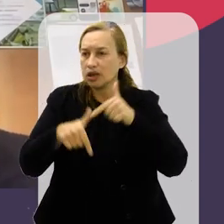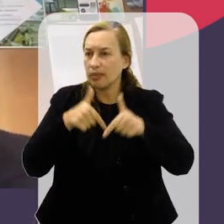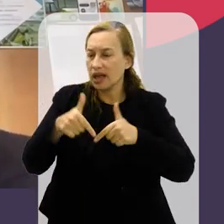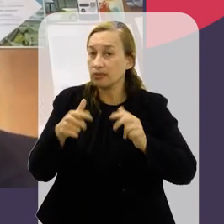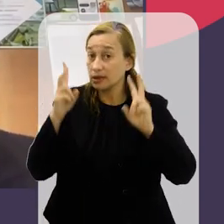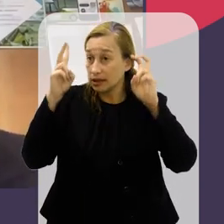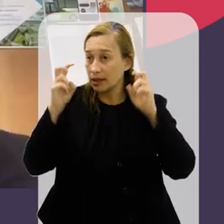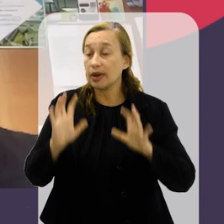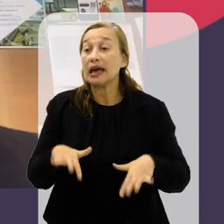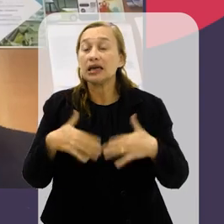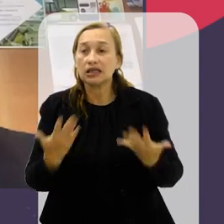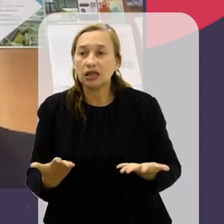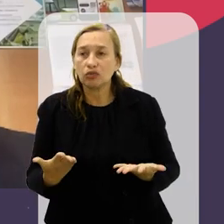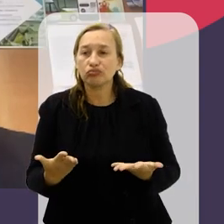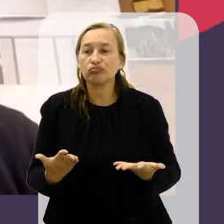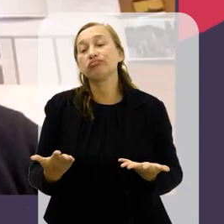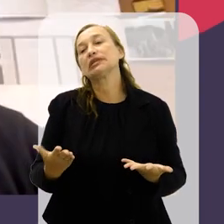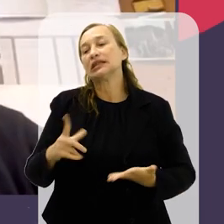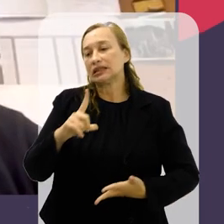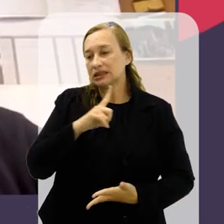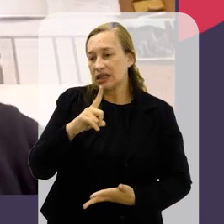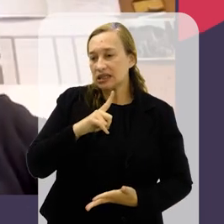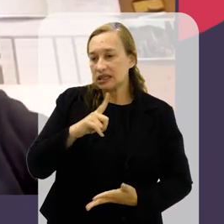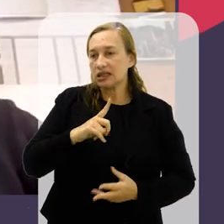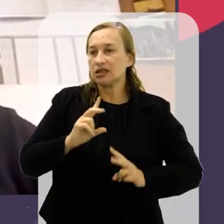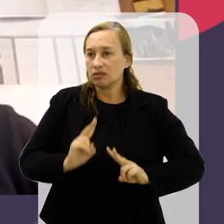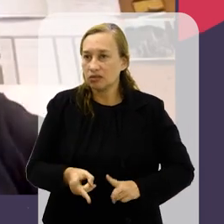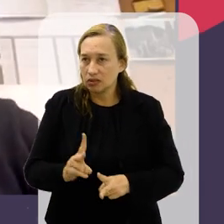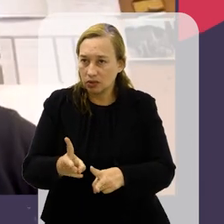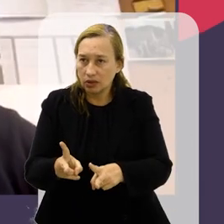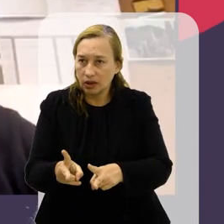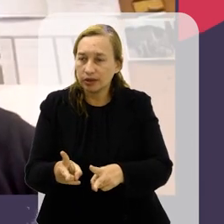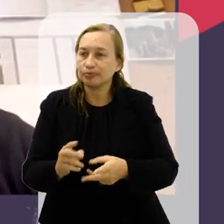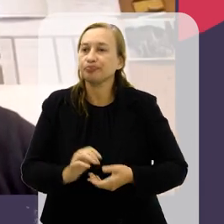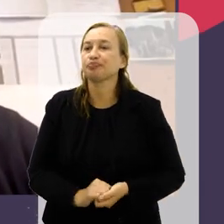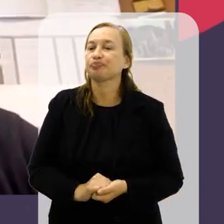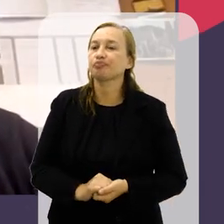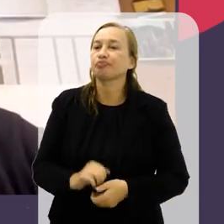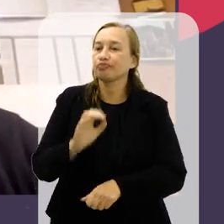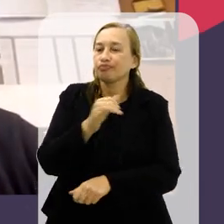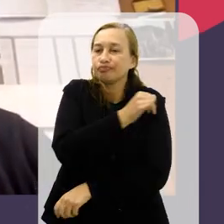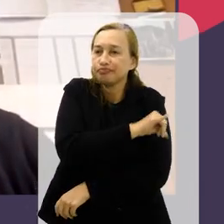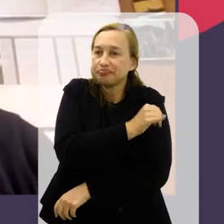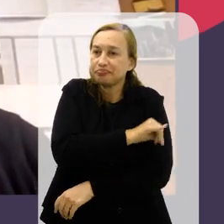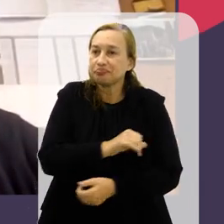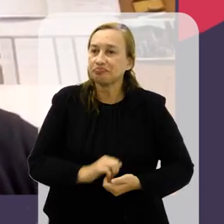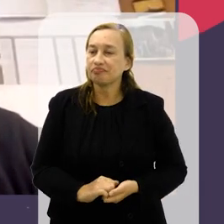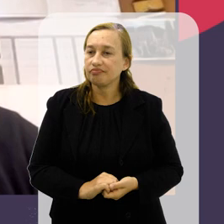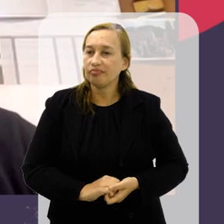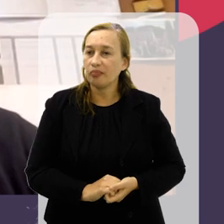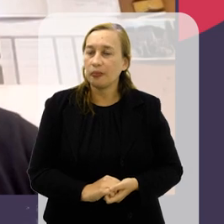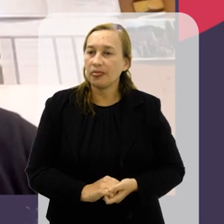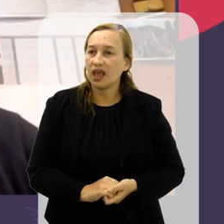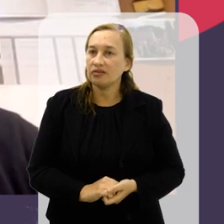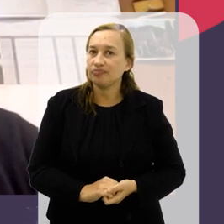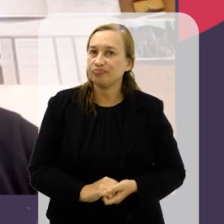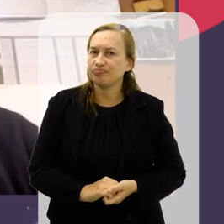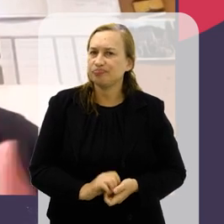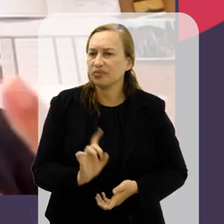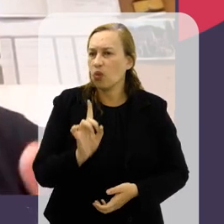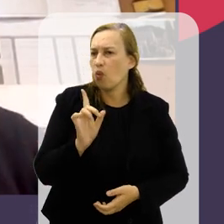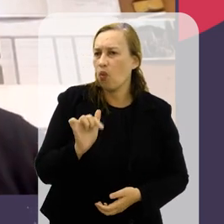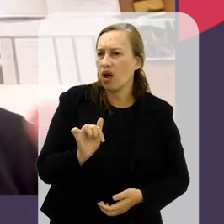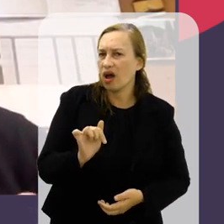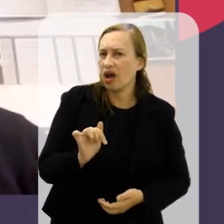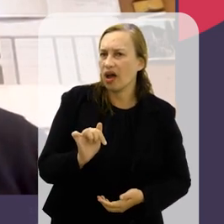nesse tema. Então, há uma estabilidade, em linhas gerais, há uma estabilidade no Rio de Janeiro, que